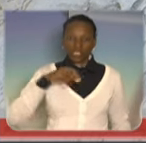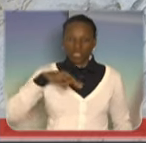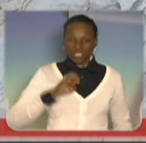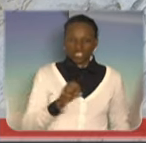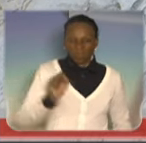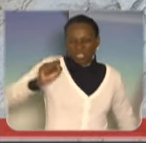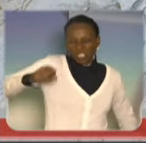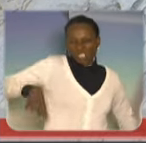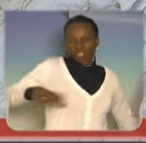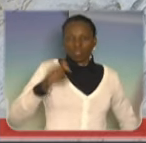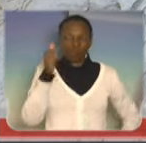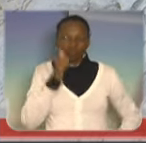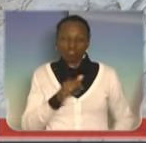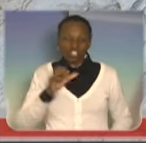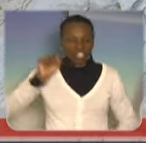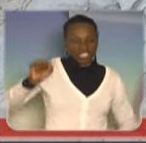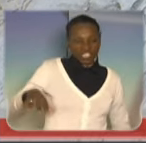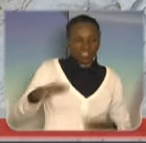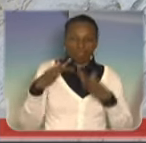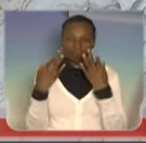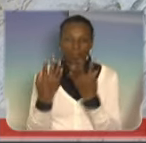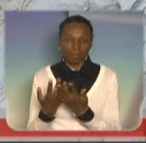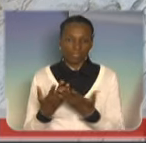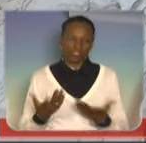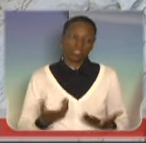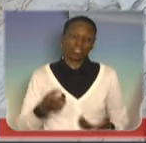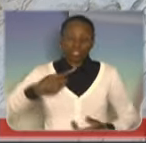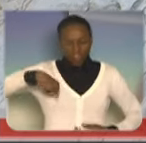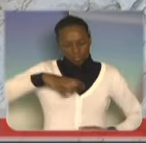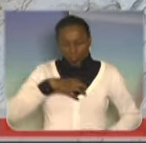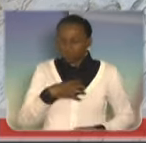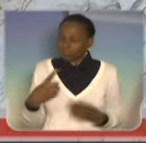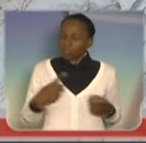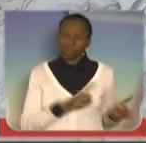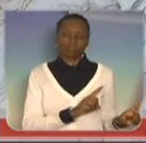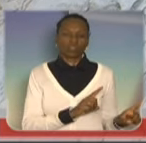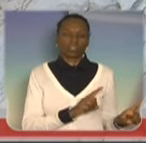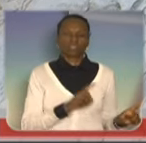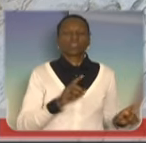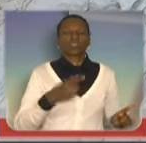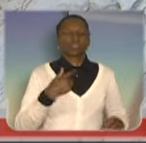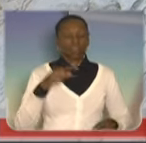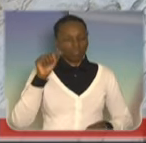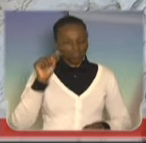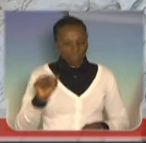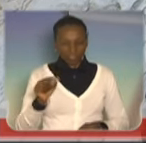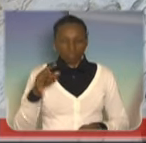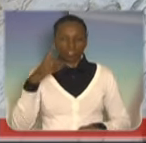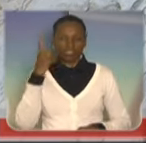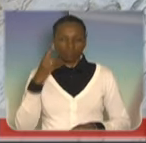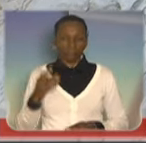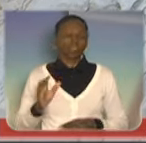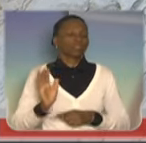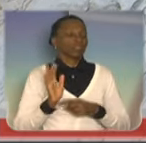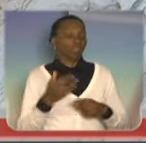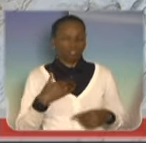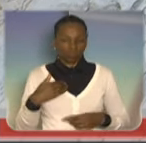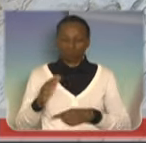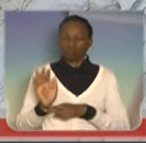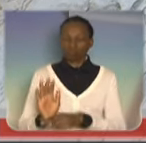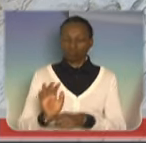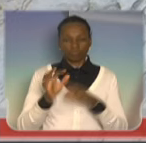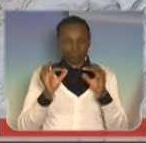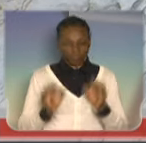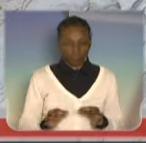a mulher, denigrem a família, e nós somos contra isso. Então a senhora tem meu apoio nesse sentido de fazer o funk ser reconhecido como uma arte, como